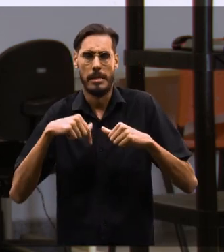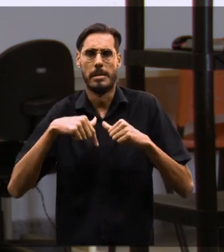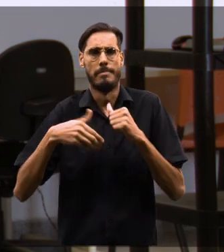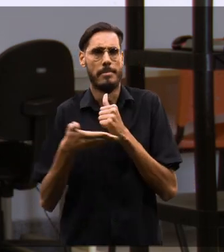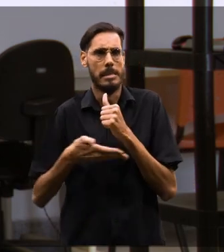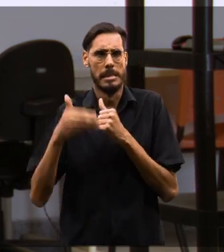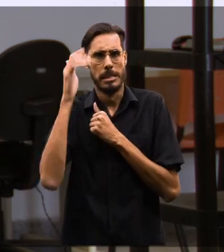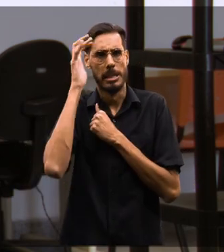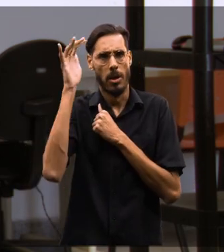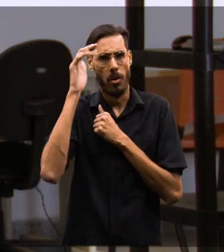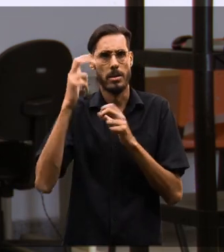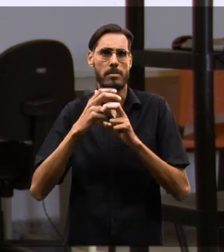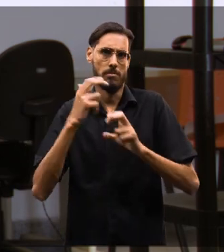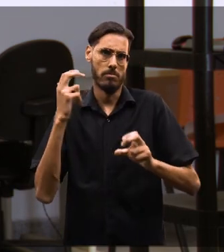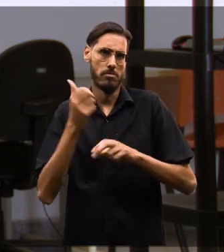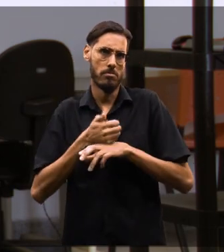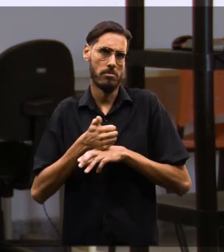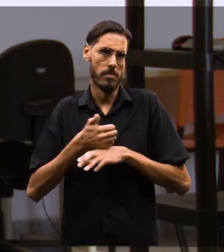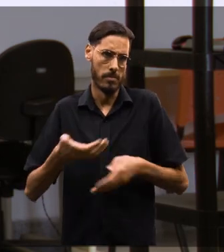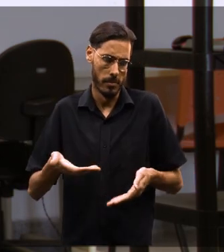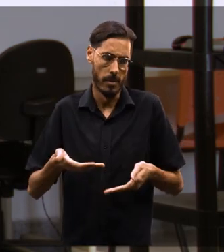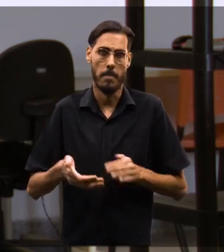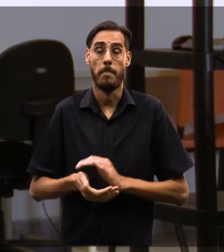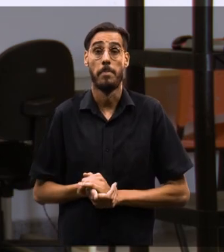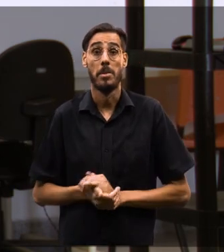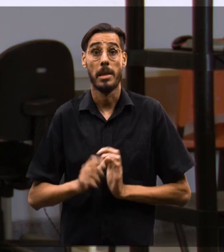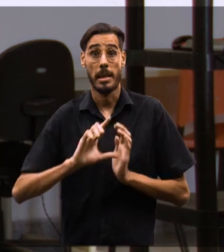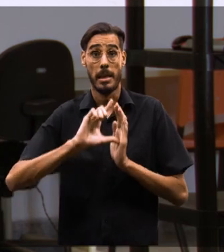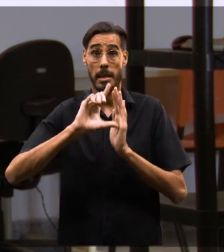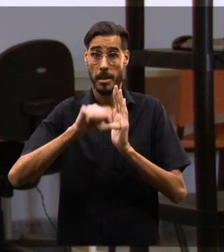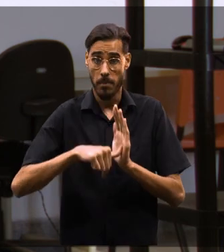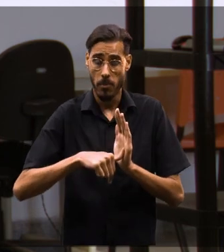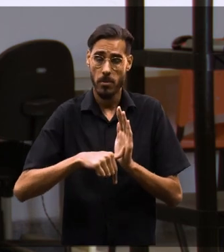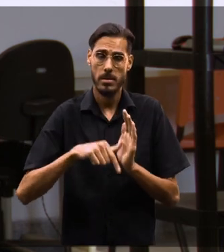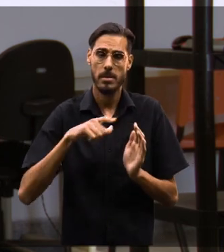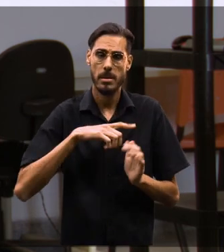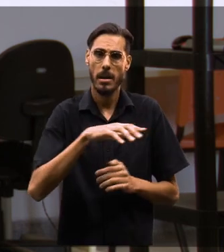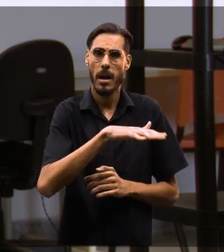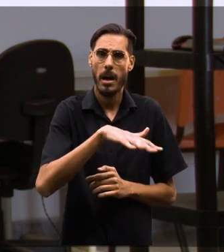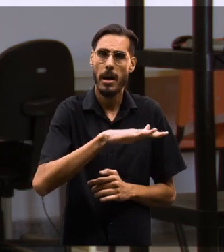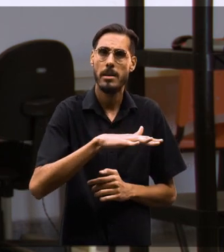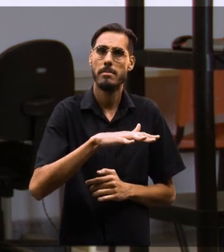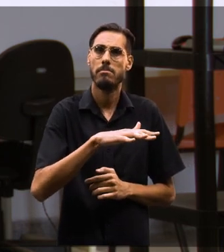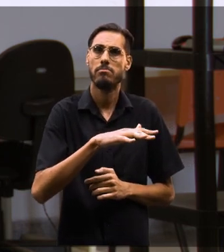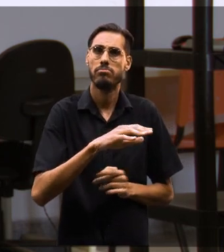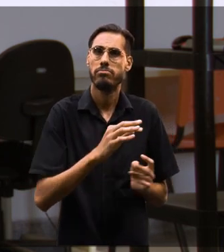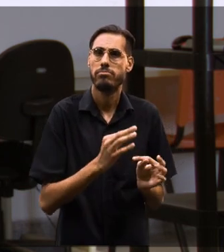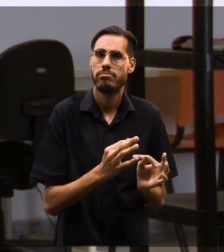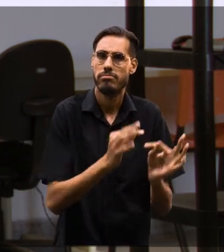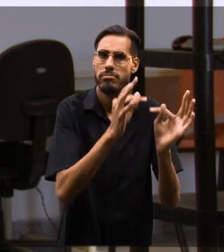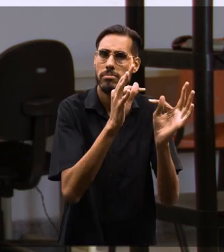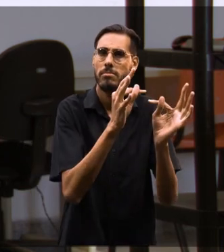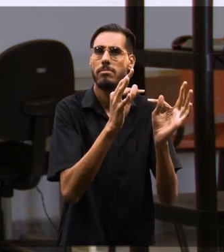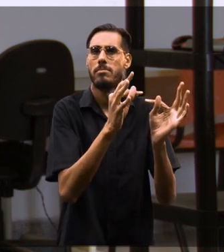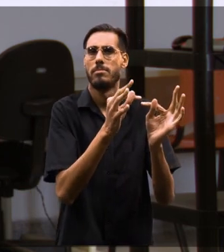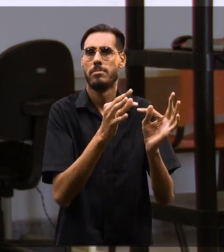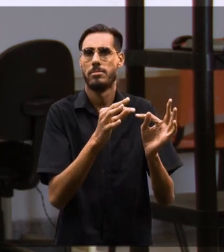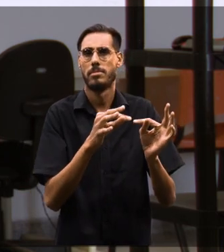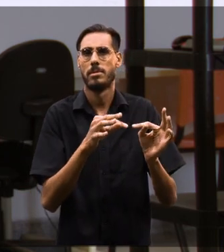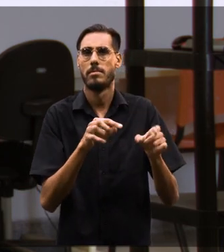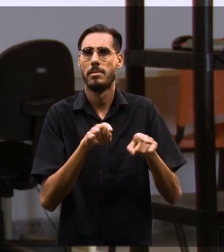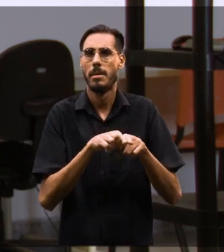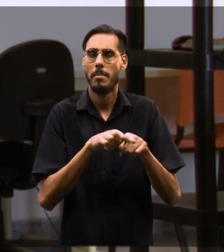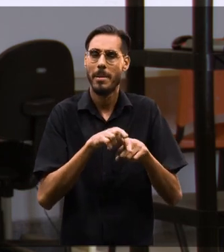de química, que é todo o embasamento teórico que todo engenheiro precisa ter. Depois, já na área dos núcleos tecnológicos e